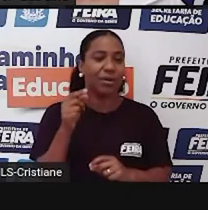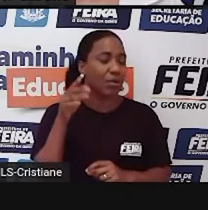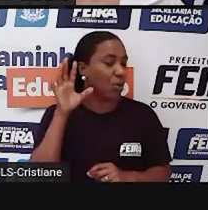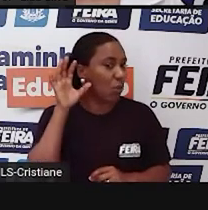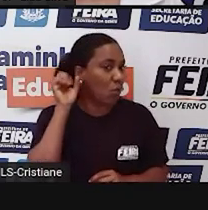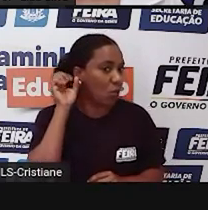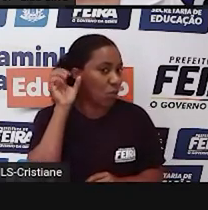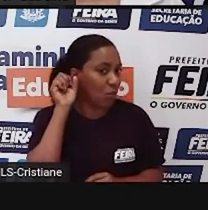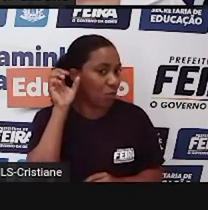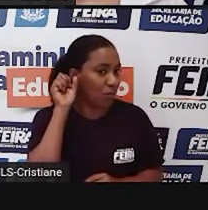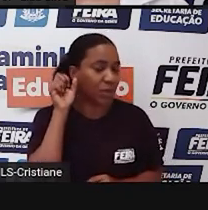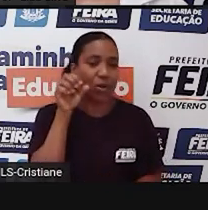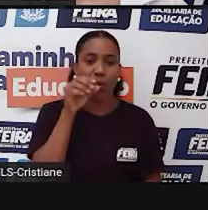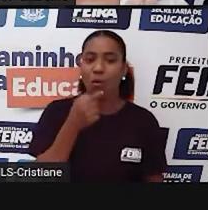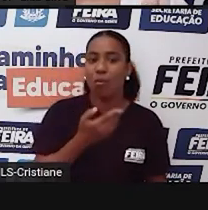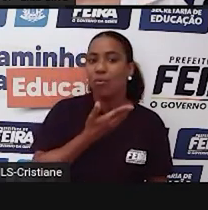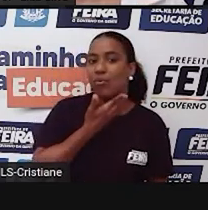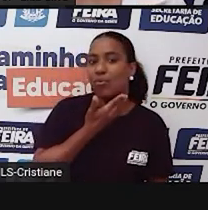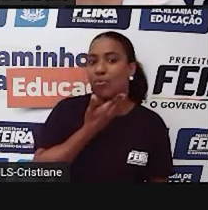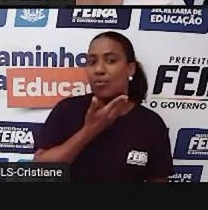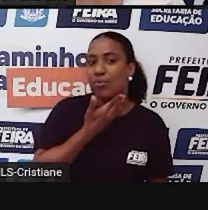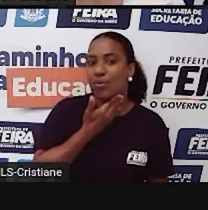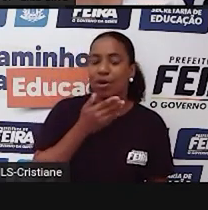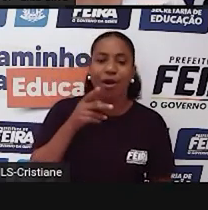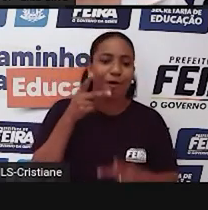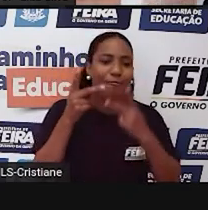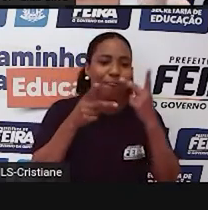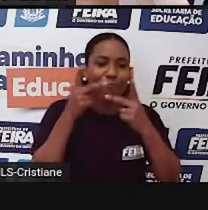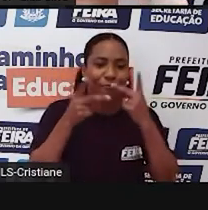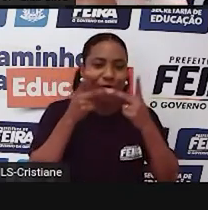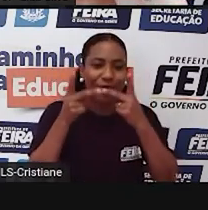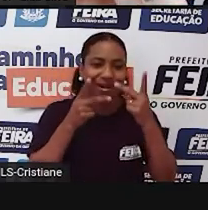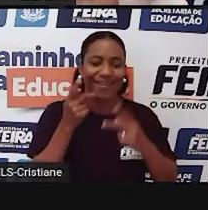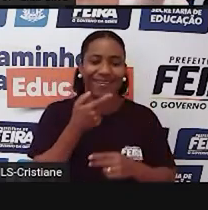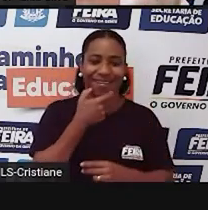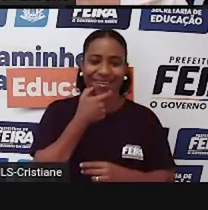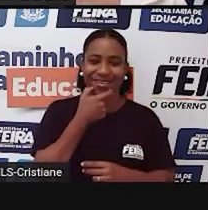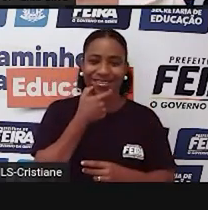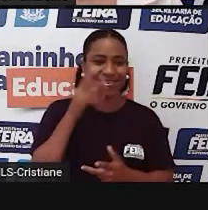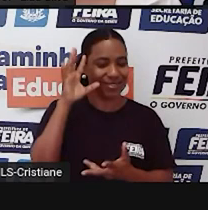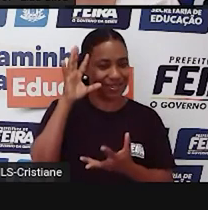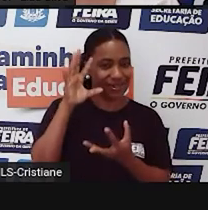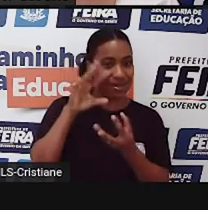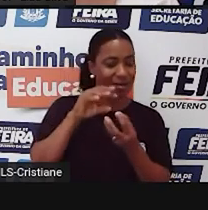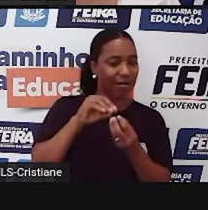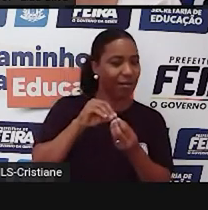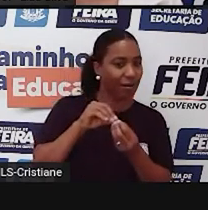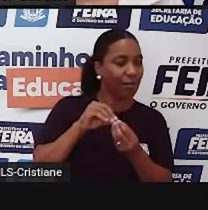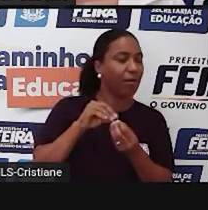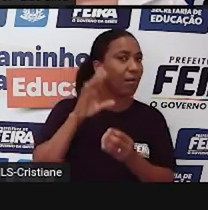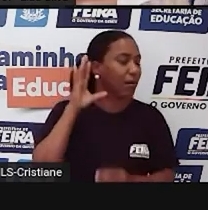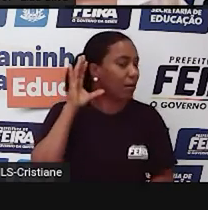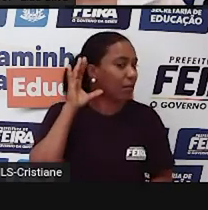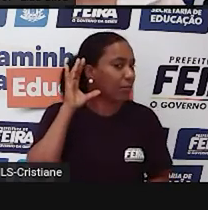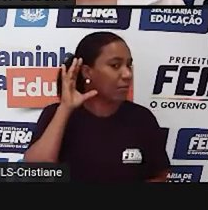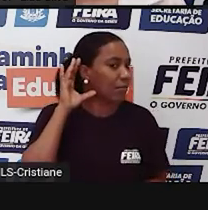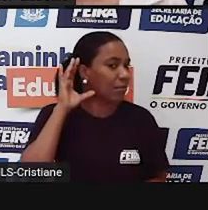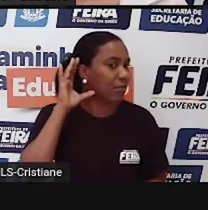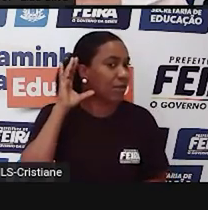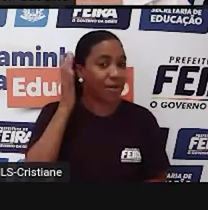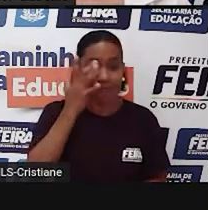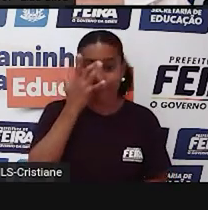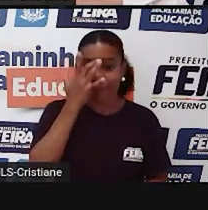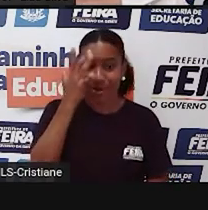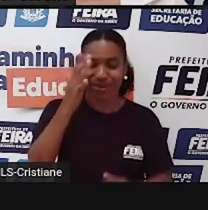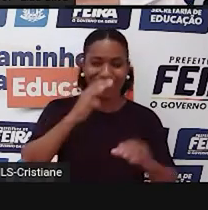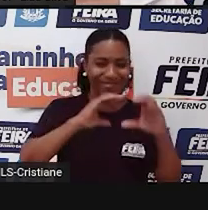seu inglês oral. A sua capacidade de falar o idioma e de entender as outras pessoas quando elas